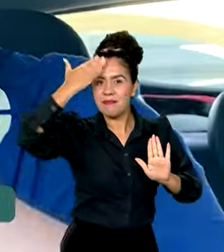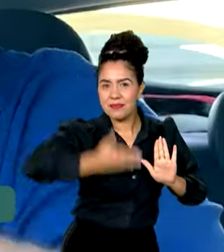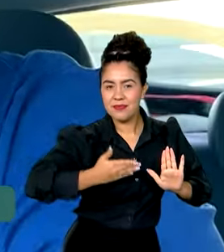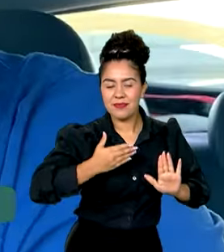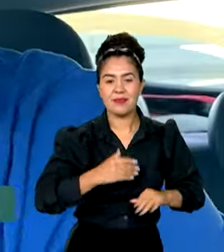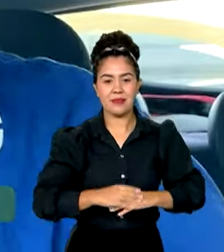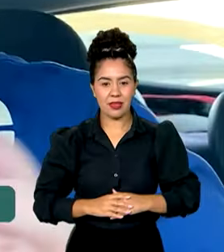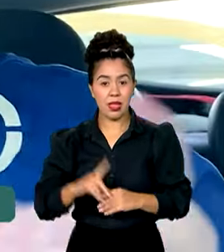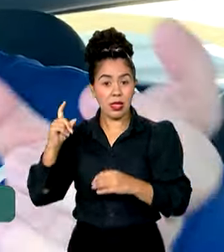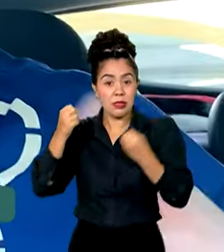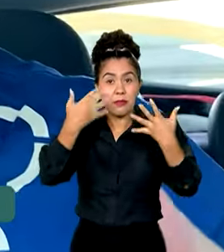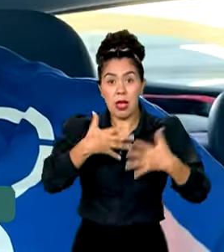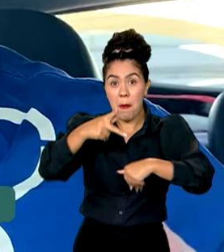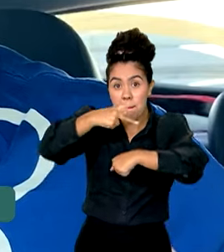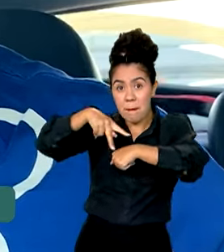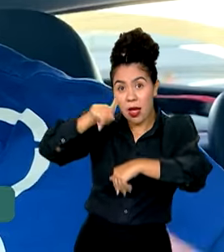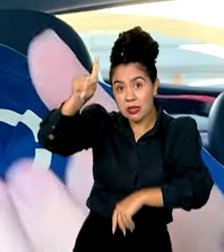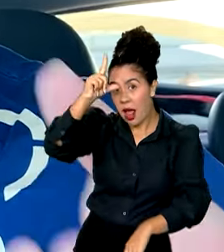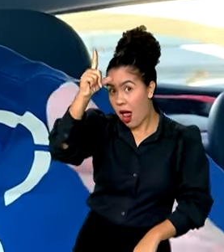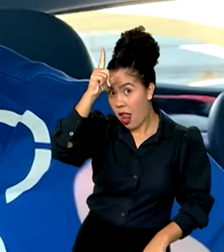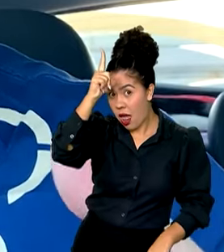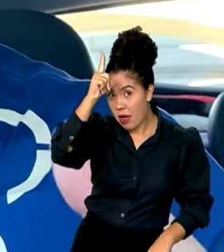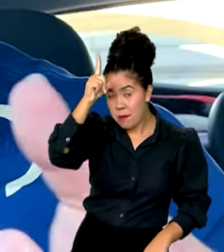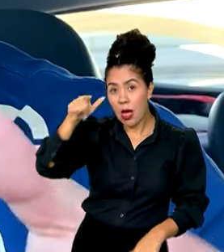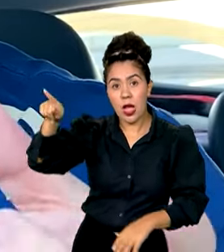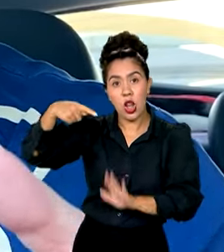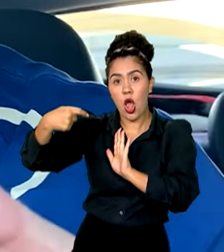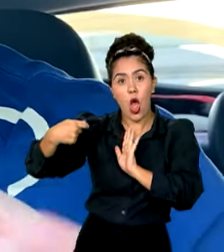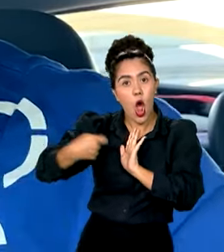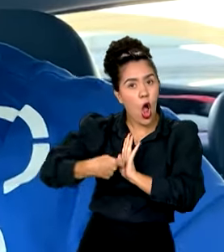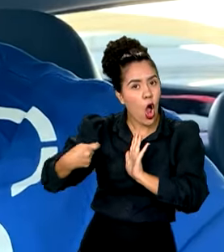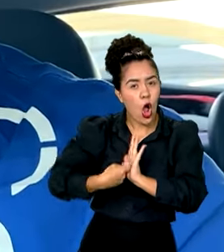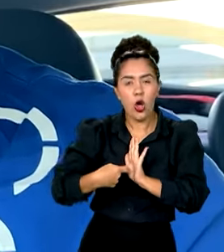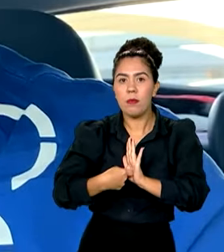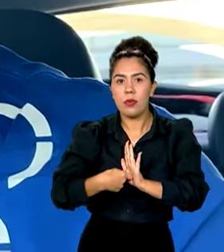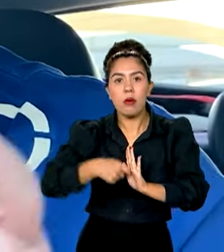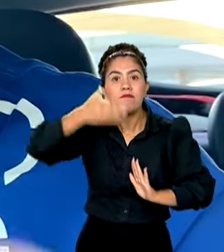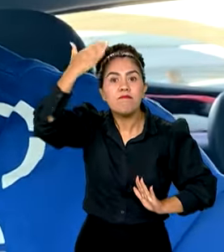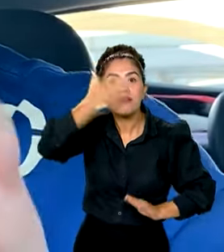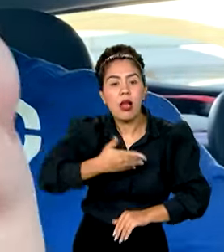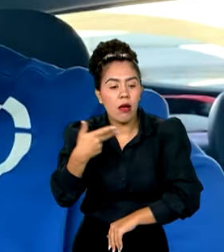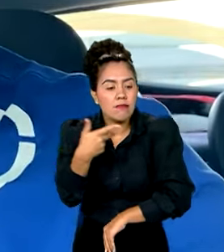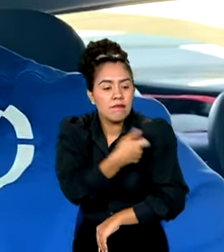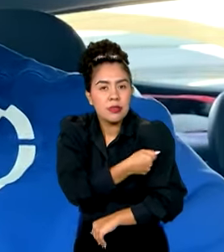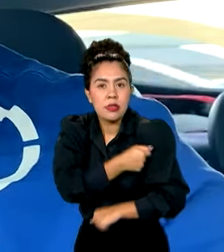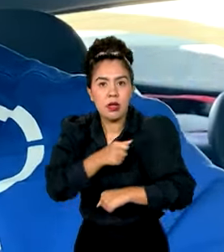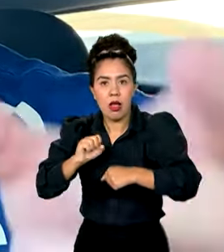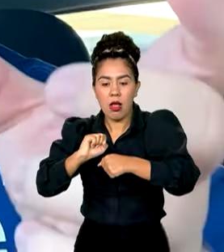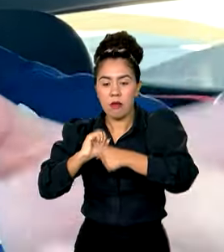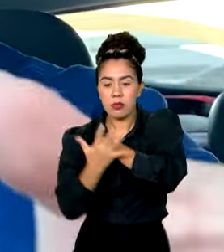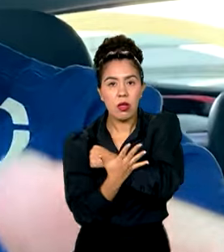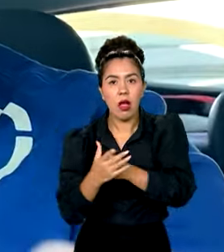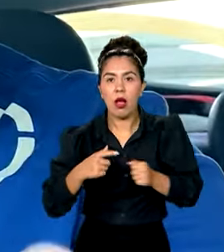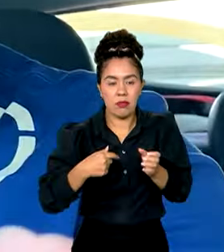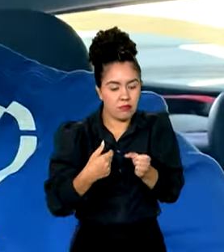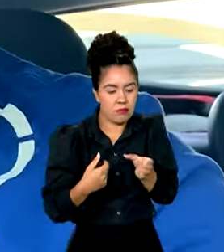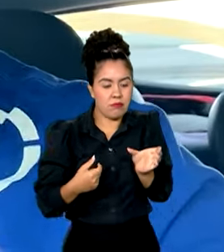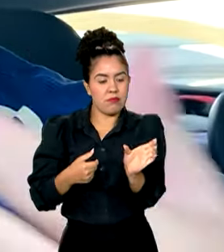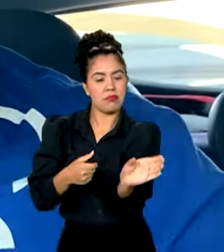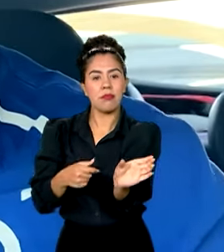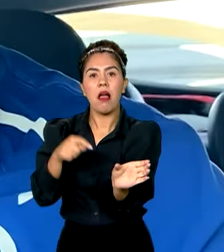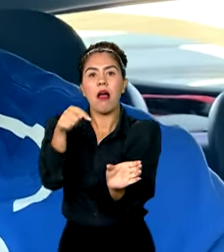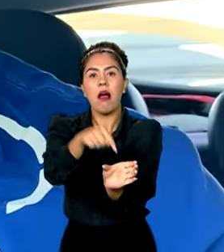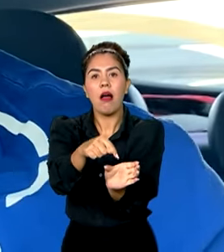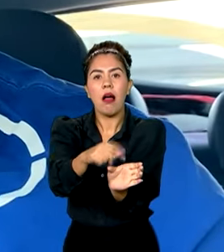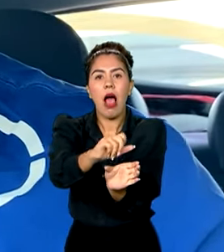Na Alemanha, me exigiram um certificado de vacinação da Covid e eu abri o aplicativo e mostrei ali na